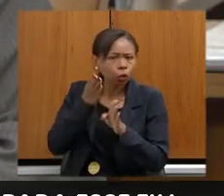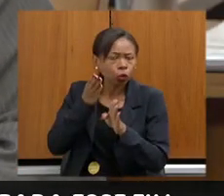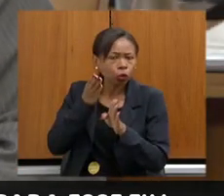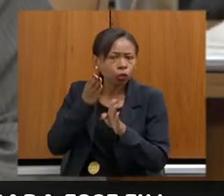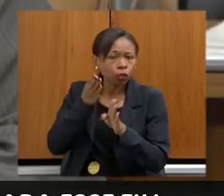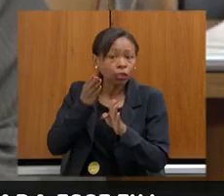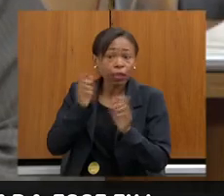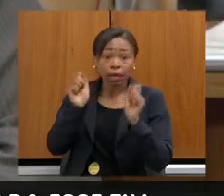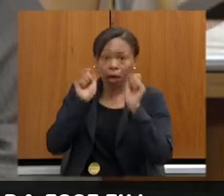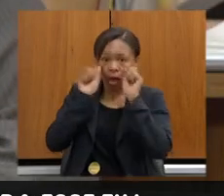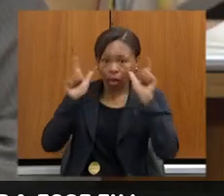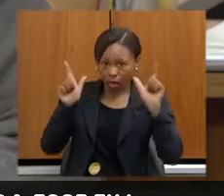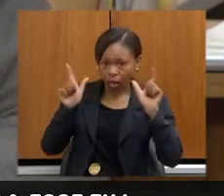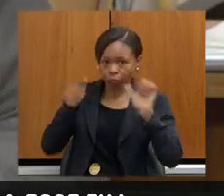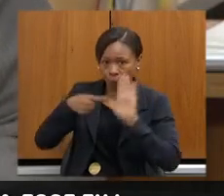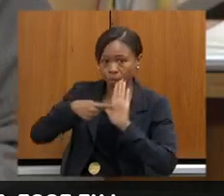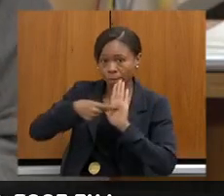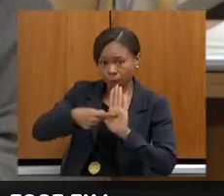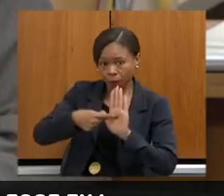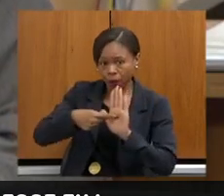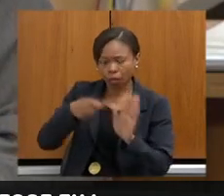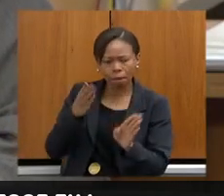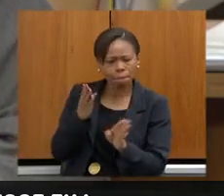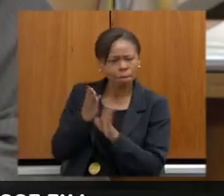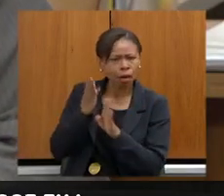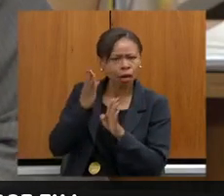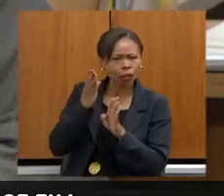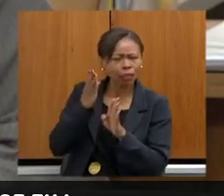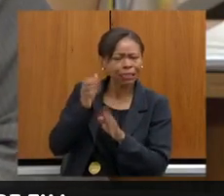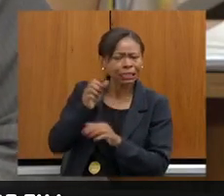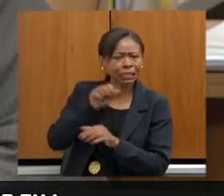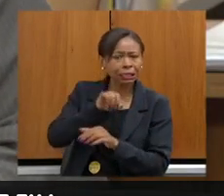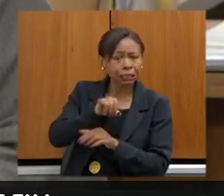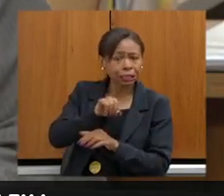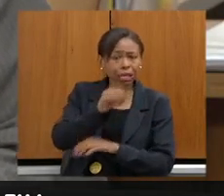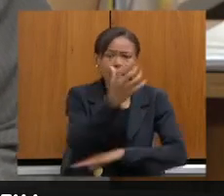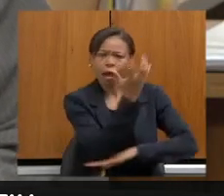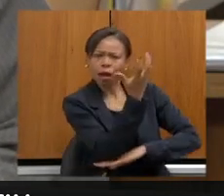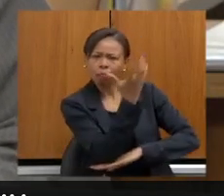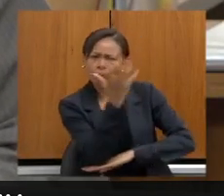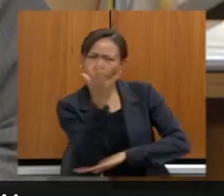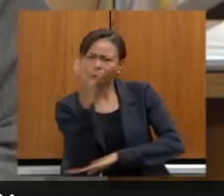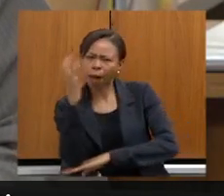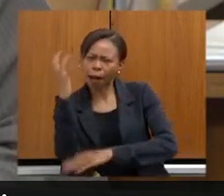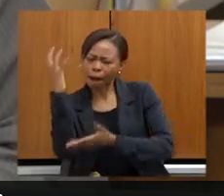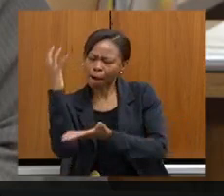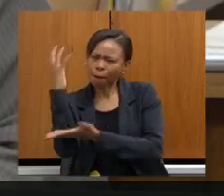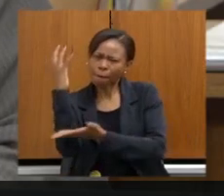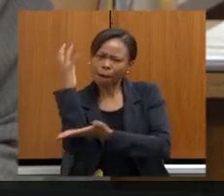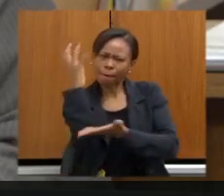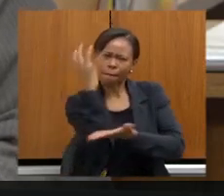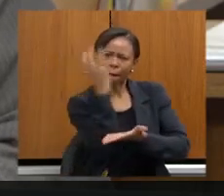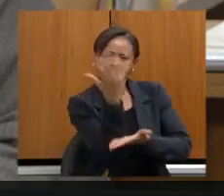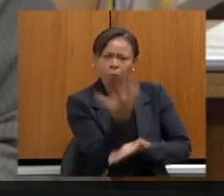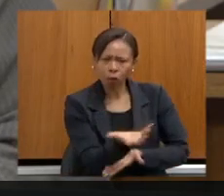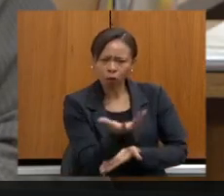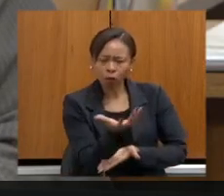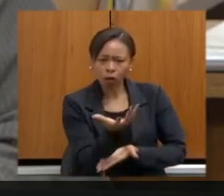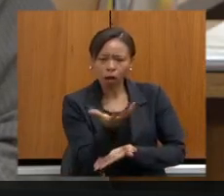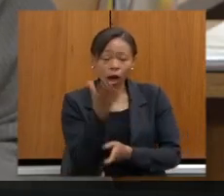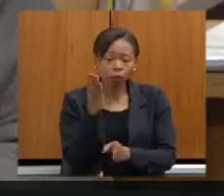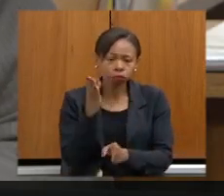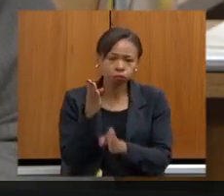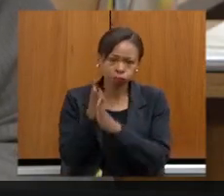uma ocorrência de desmatamento, de supressão de cobertura vegetal. E